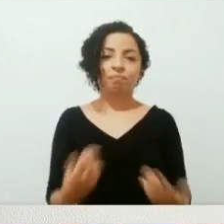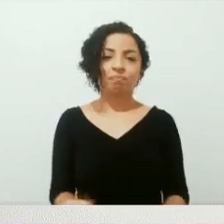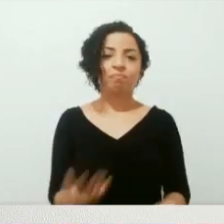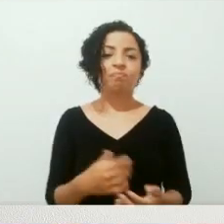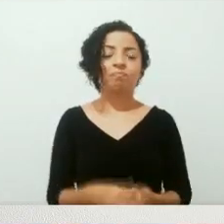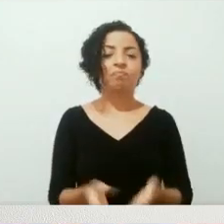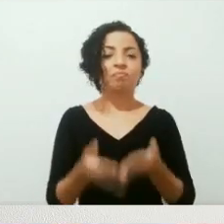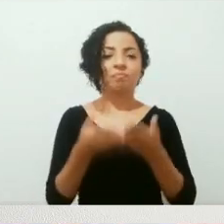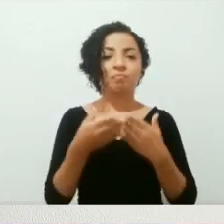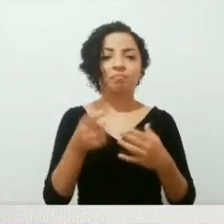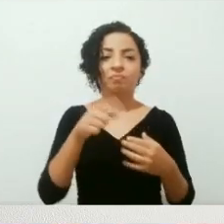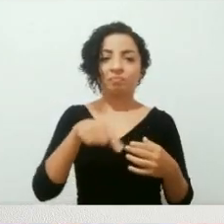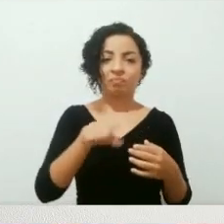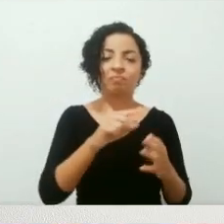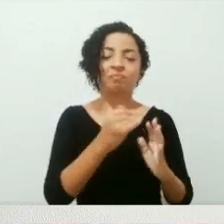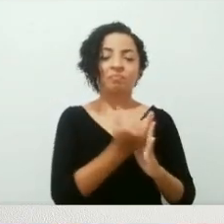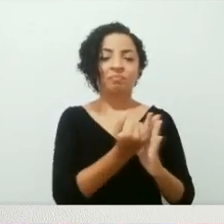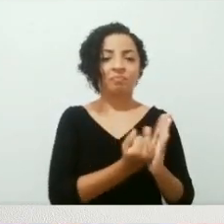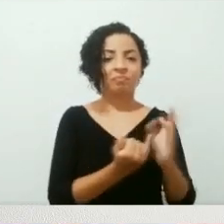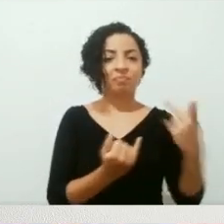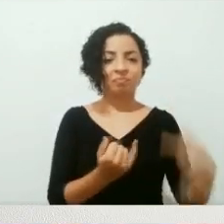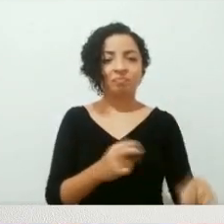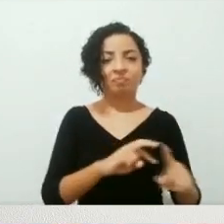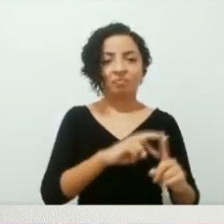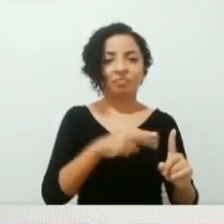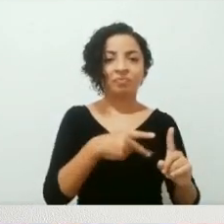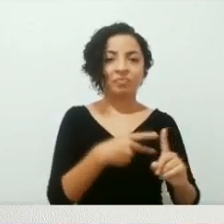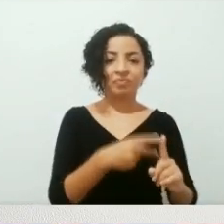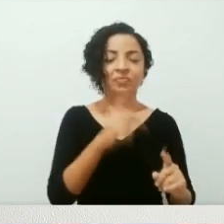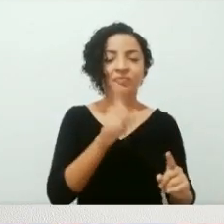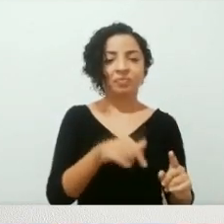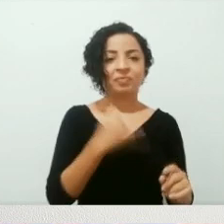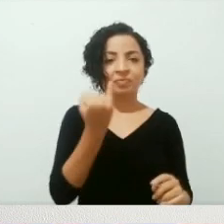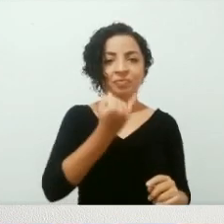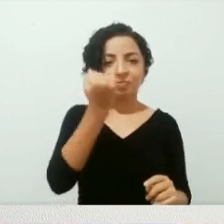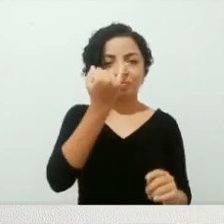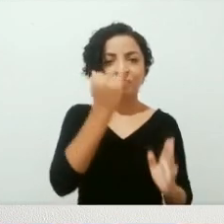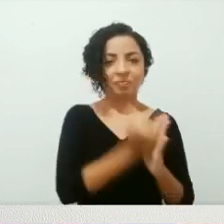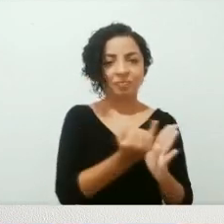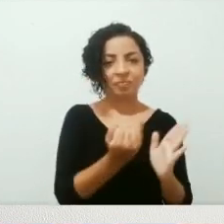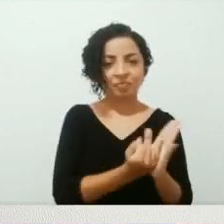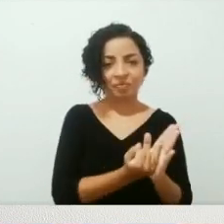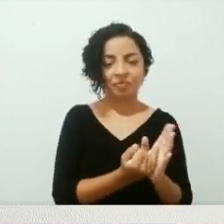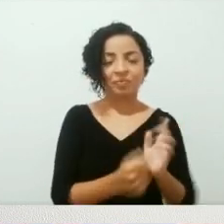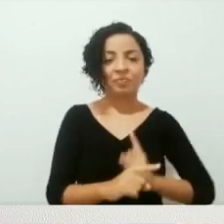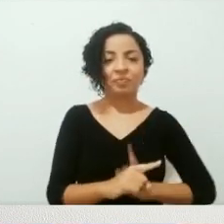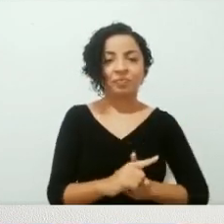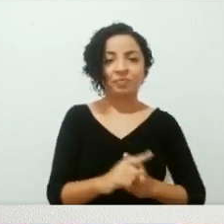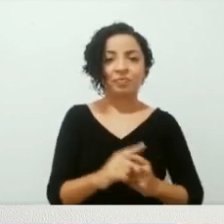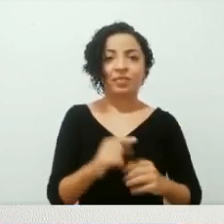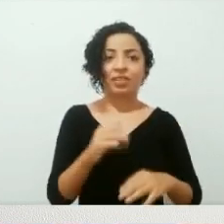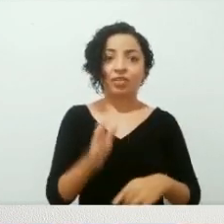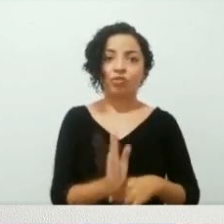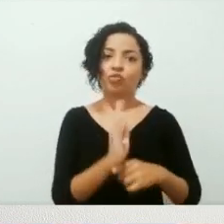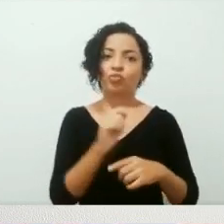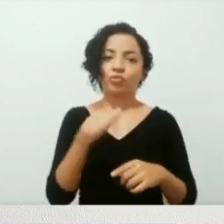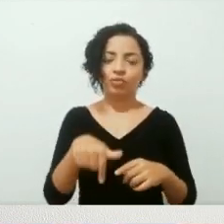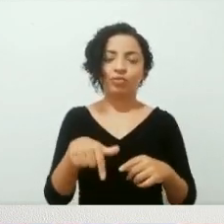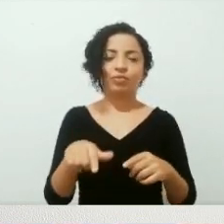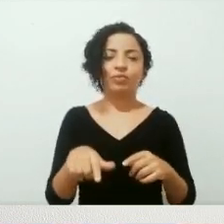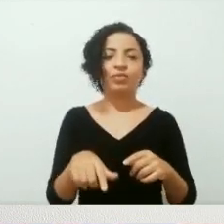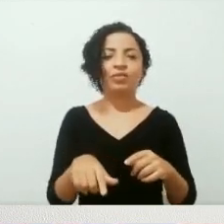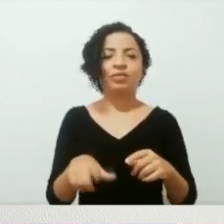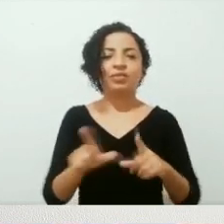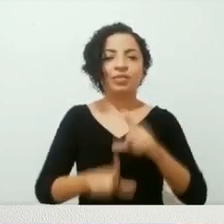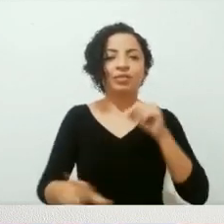Bom, já vou pedindo pra você se inscrever aqui no canal. É sempre importante estar inscrito porque você ajuda no crescimento do canal